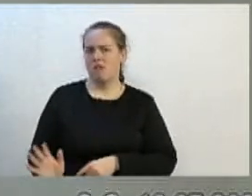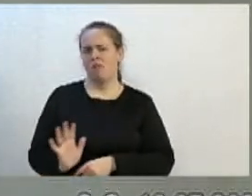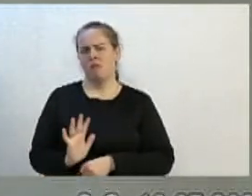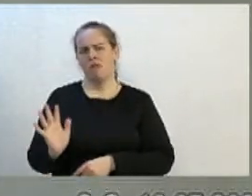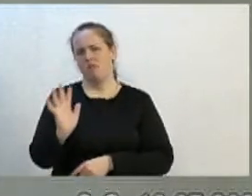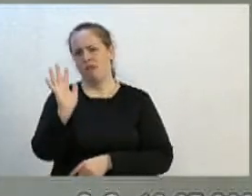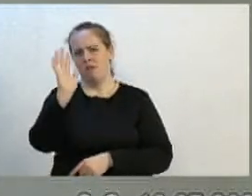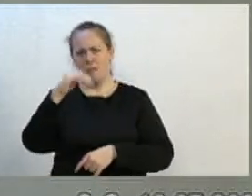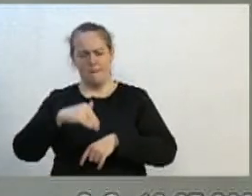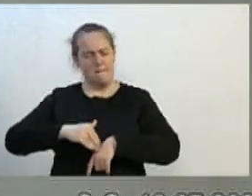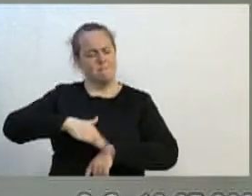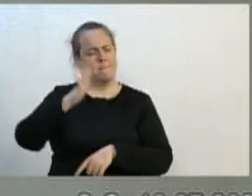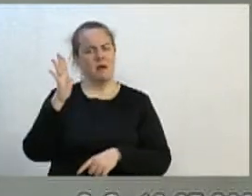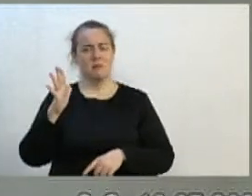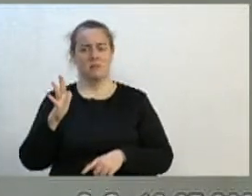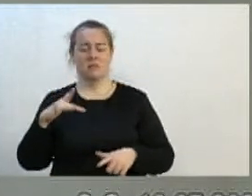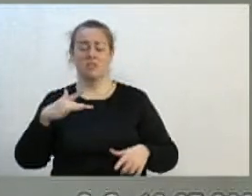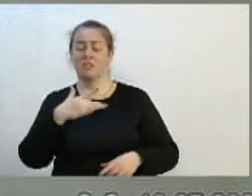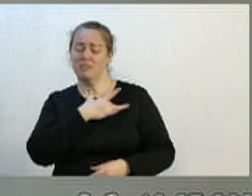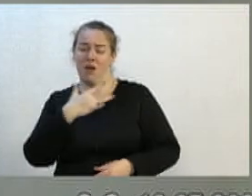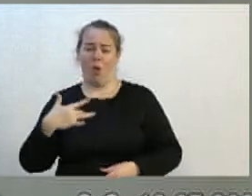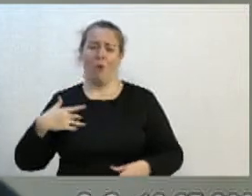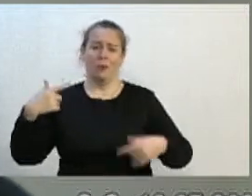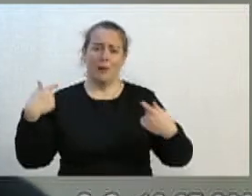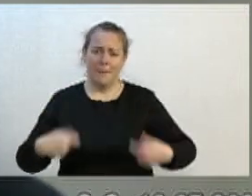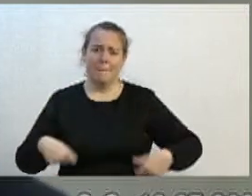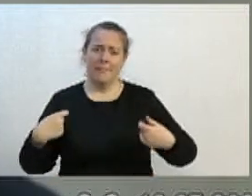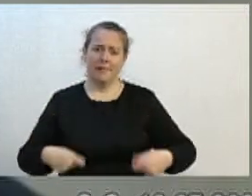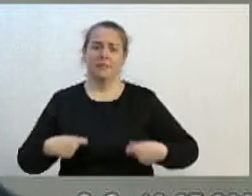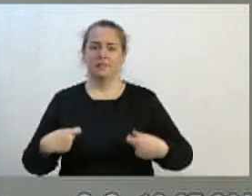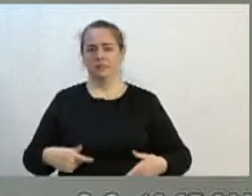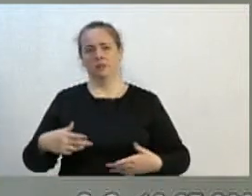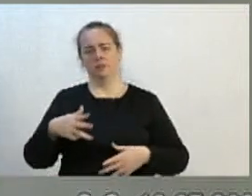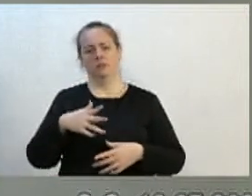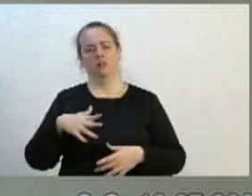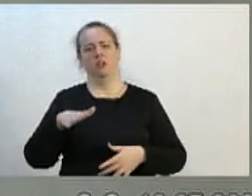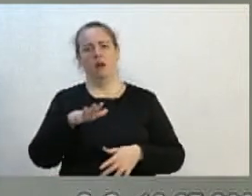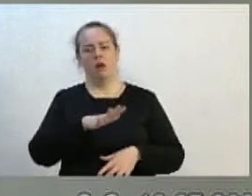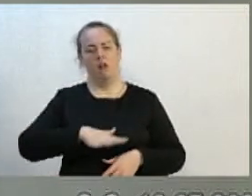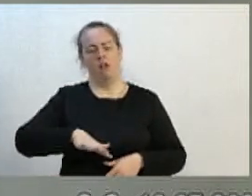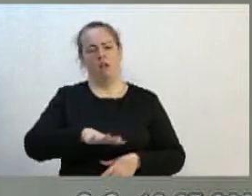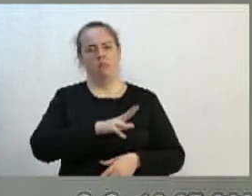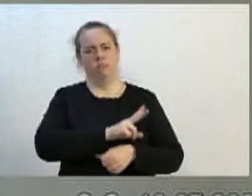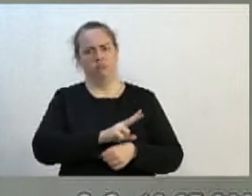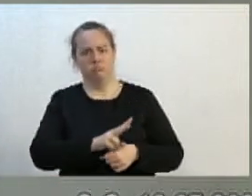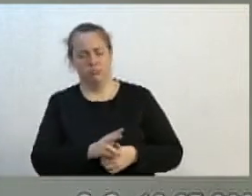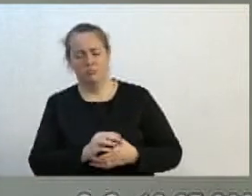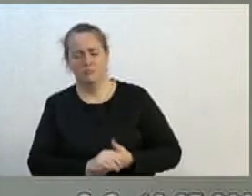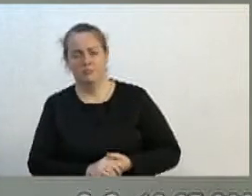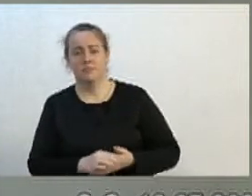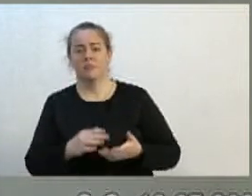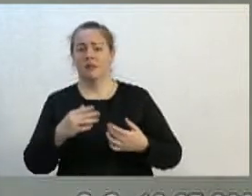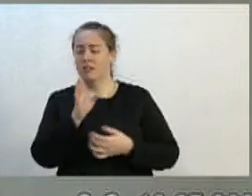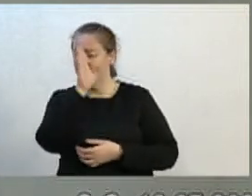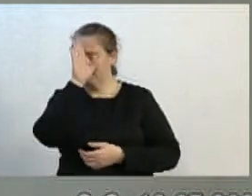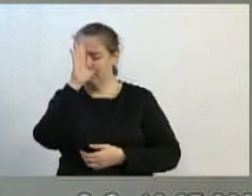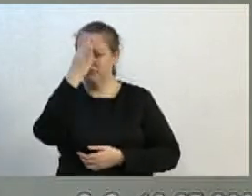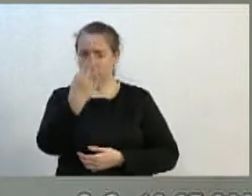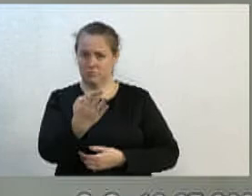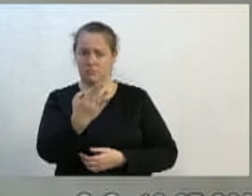desesperadamente pelos estabelecimentos que cuidam da nossa saúde e principalmente